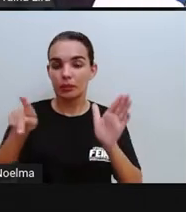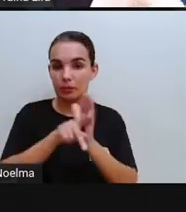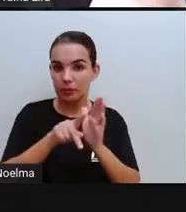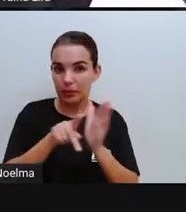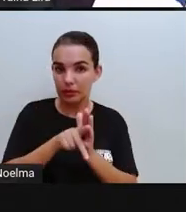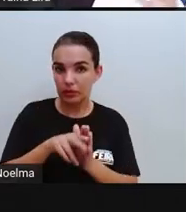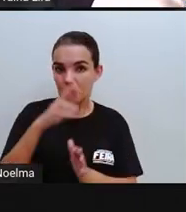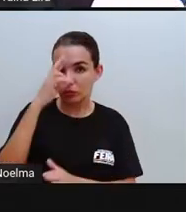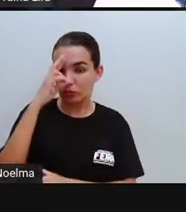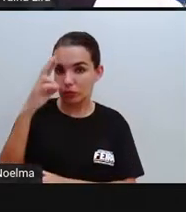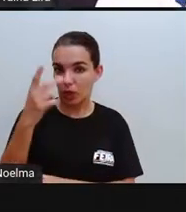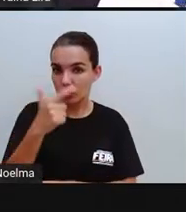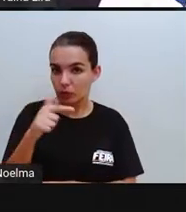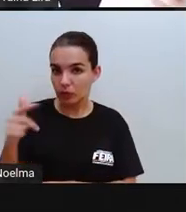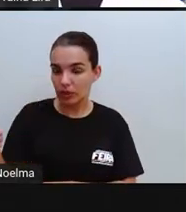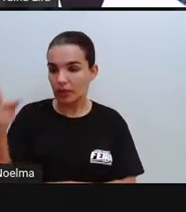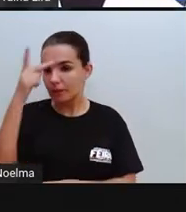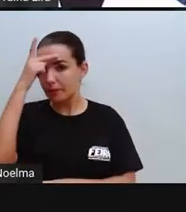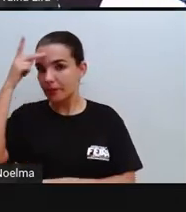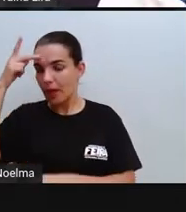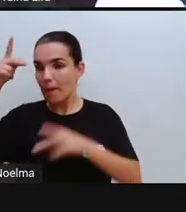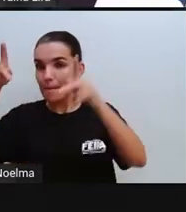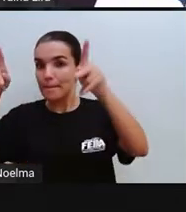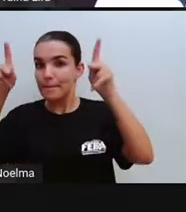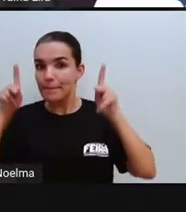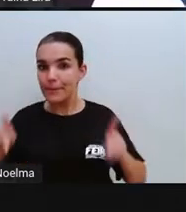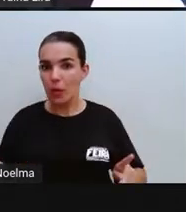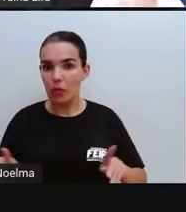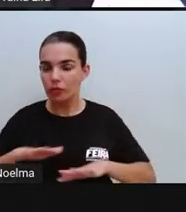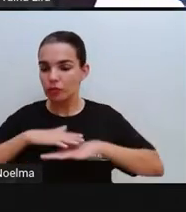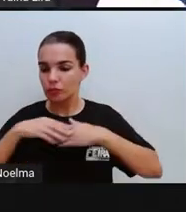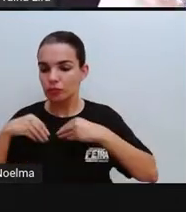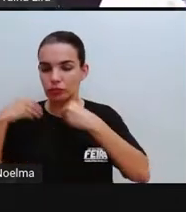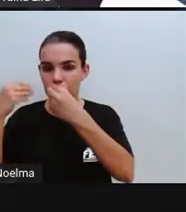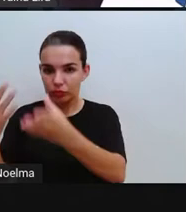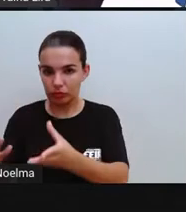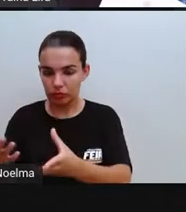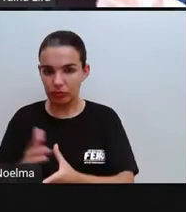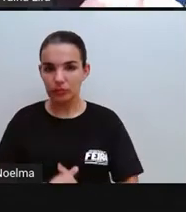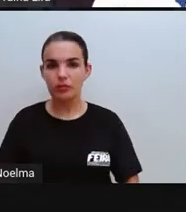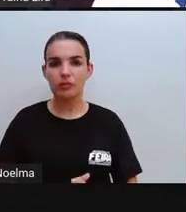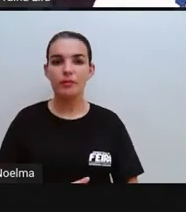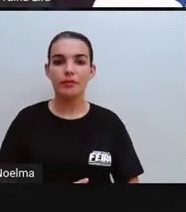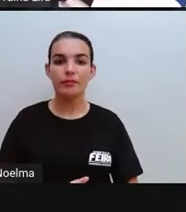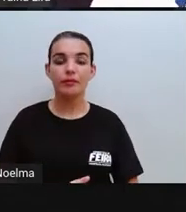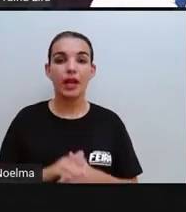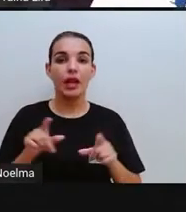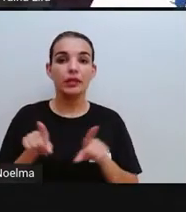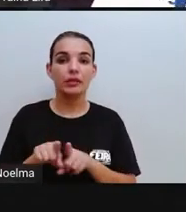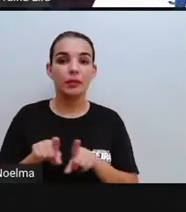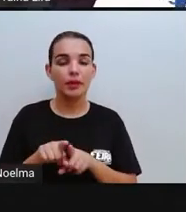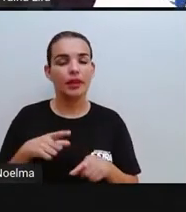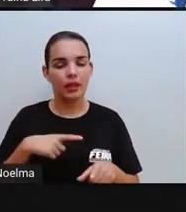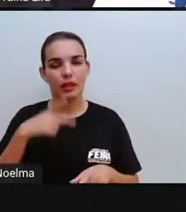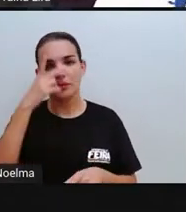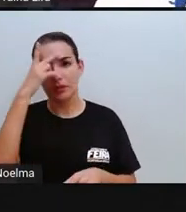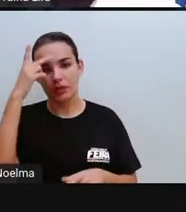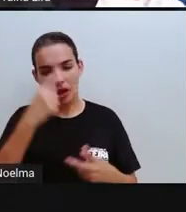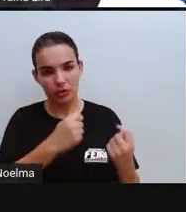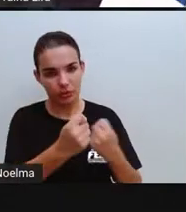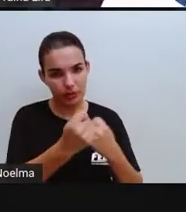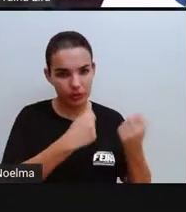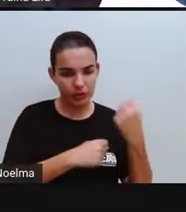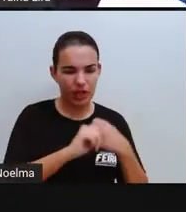É do povo, é herança do povo, certo? Agora, é claro que existem aí as pessoas que administram, tá bom?